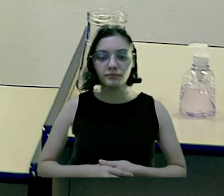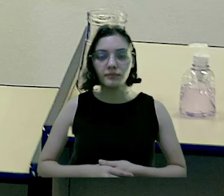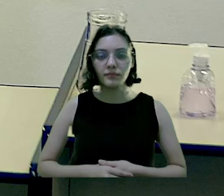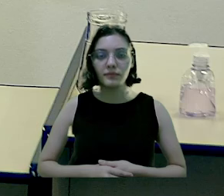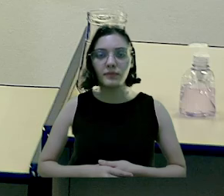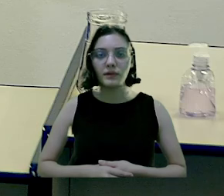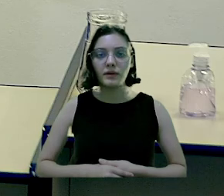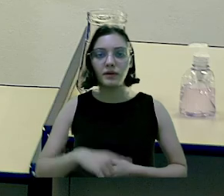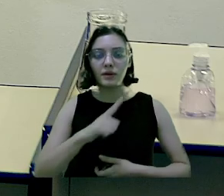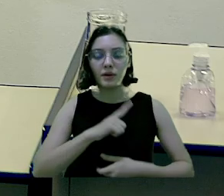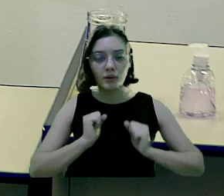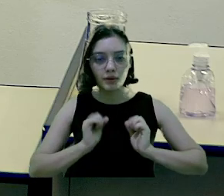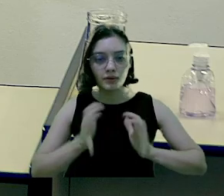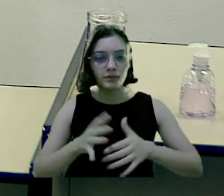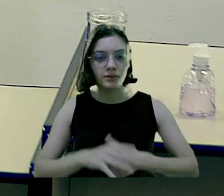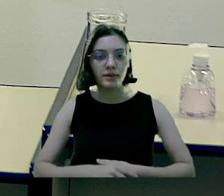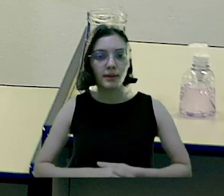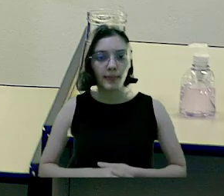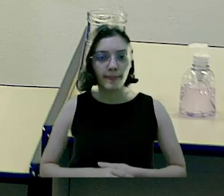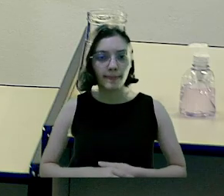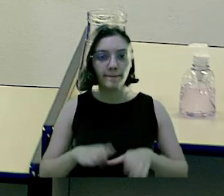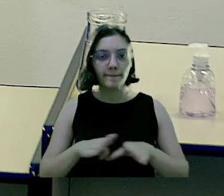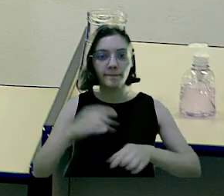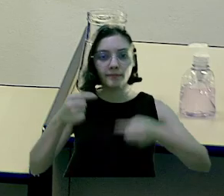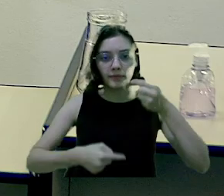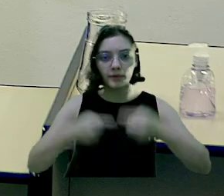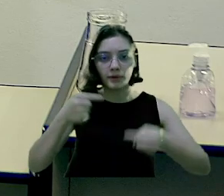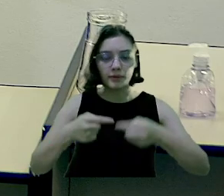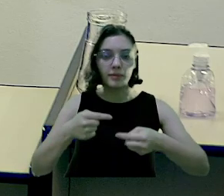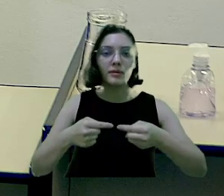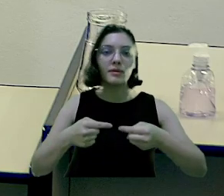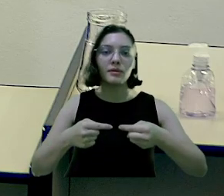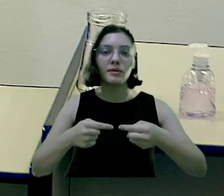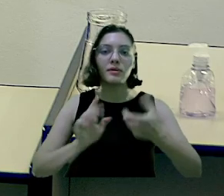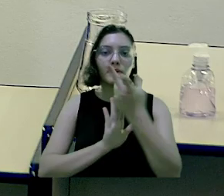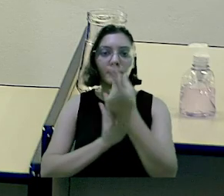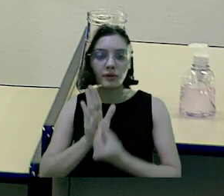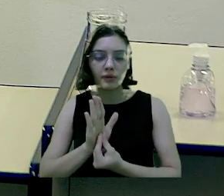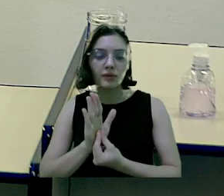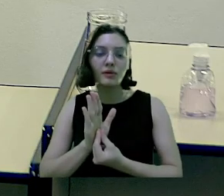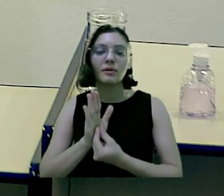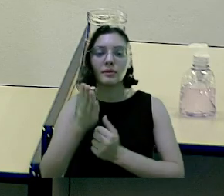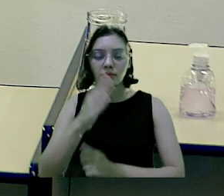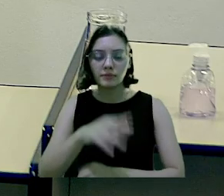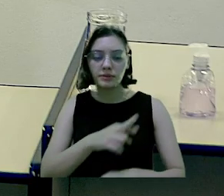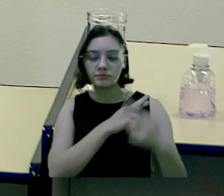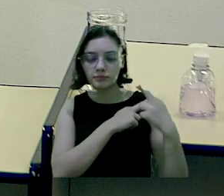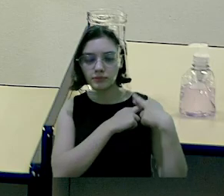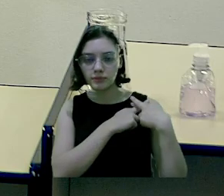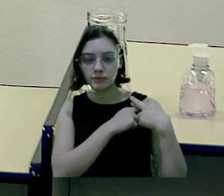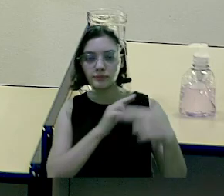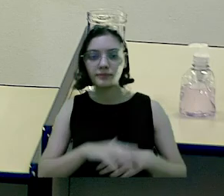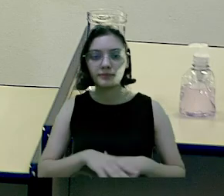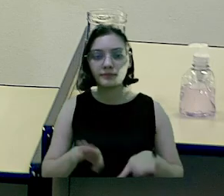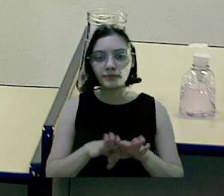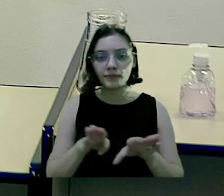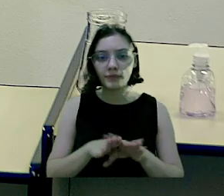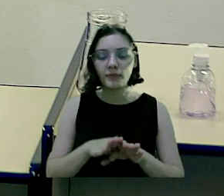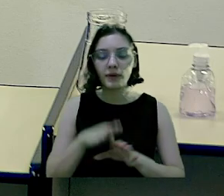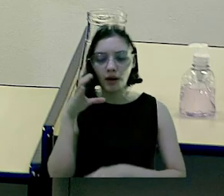Para viabilizar o cumprimento dessas ações, uma política de alocação de recursos cada vez mais responsável,